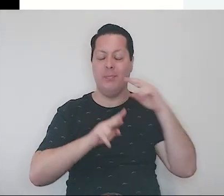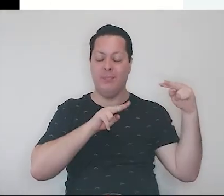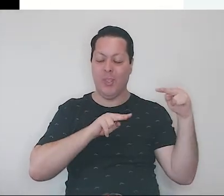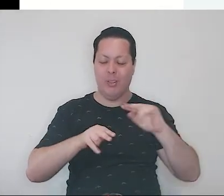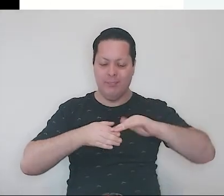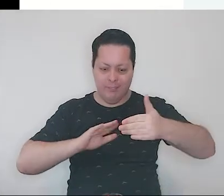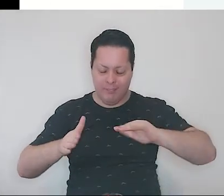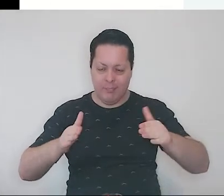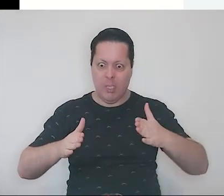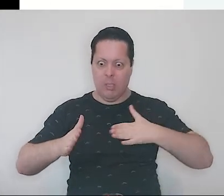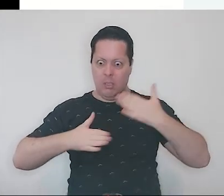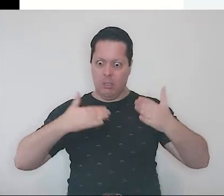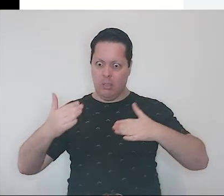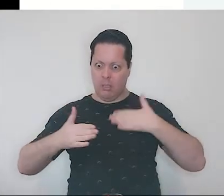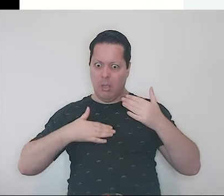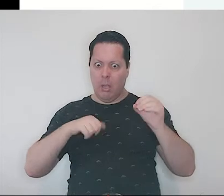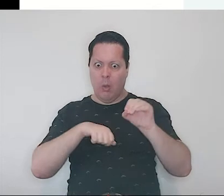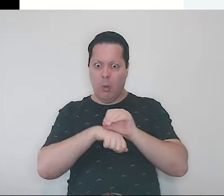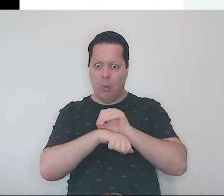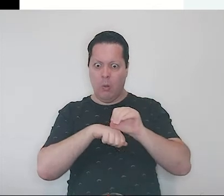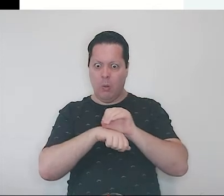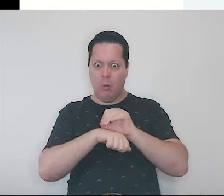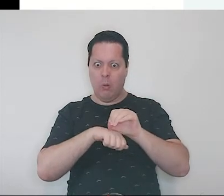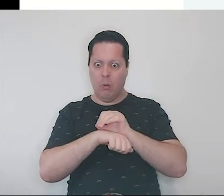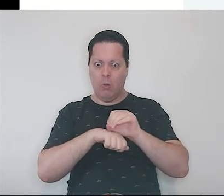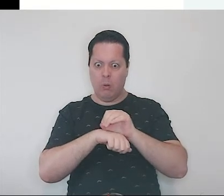é que tinha muitas moedas de ouro.